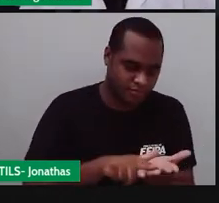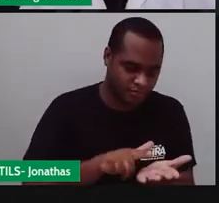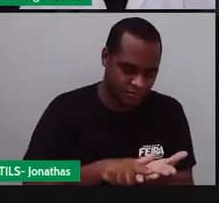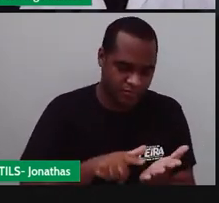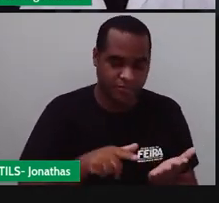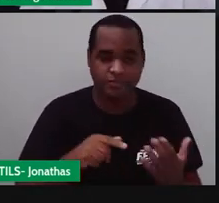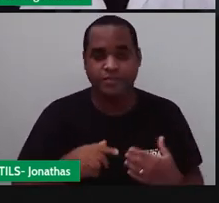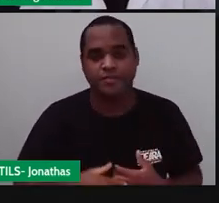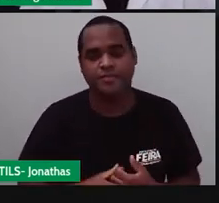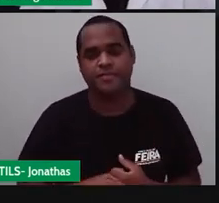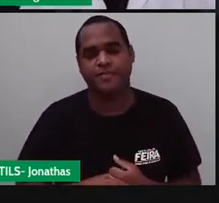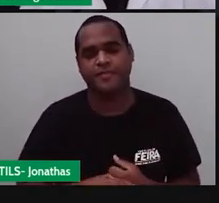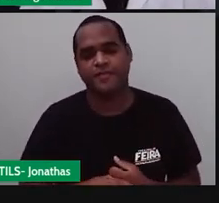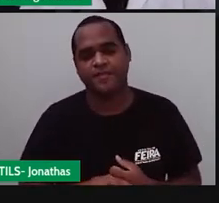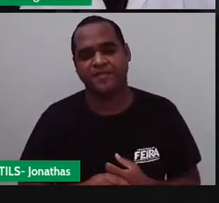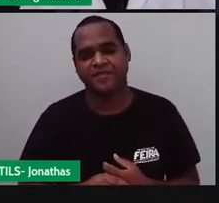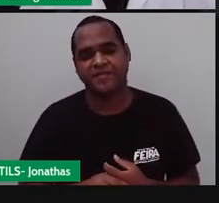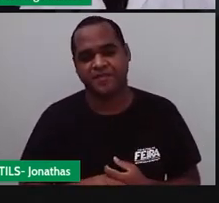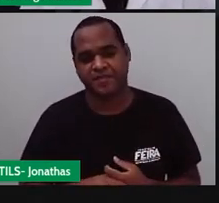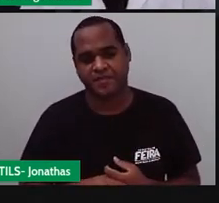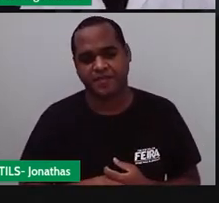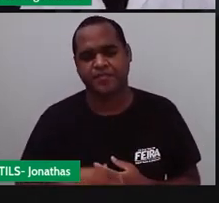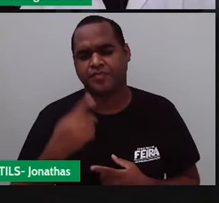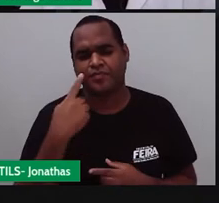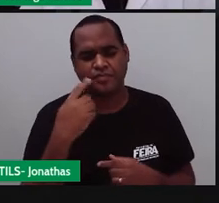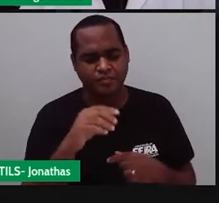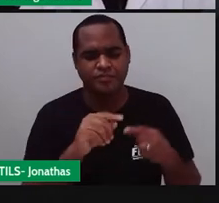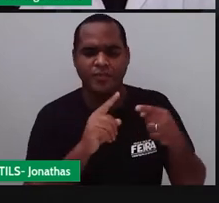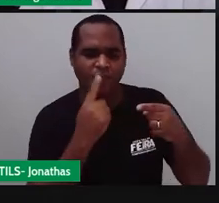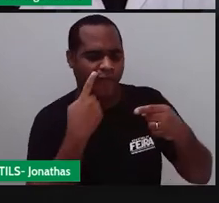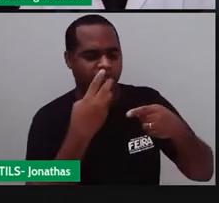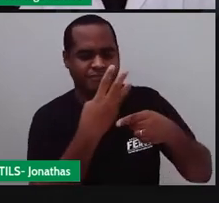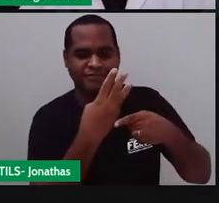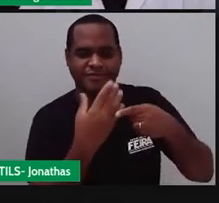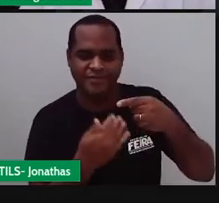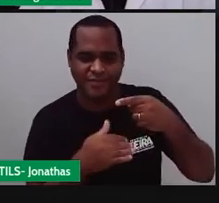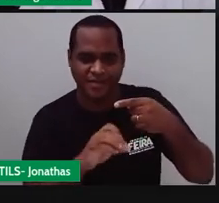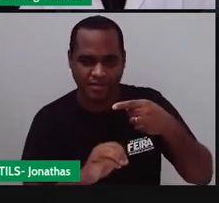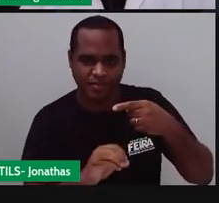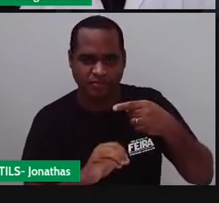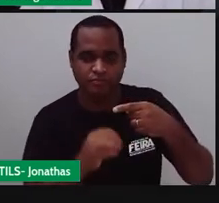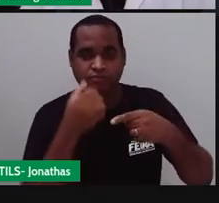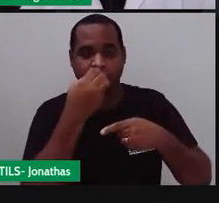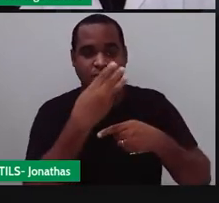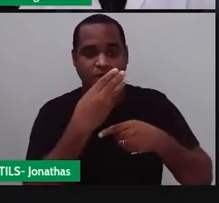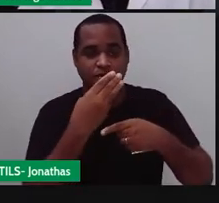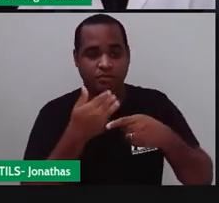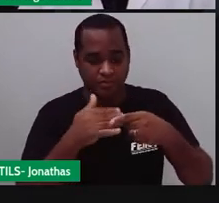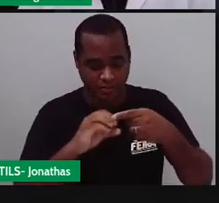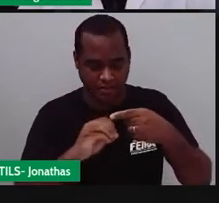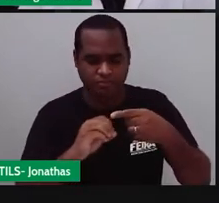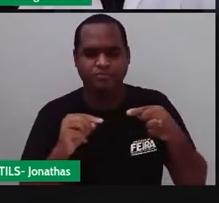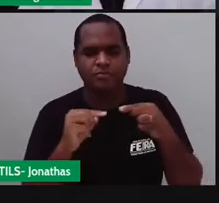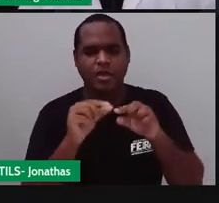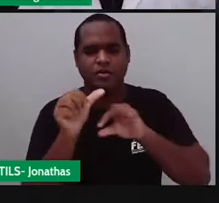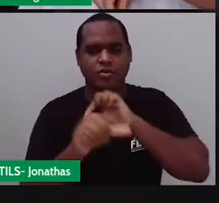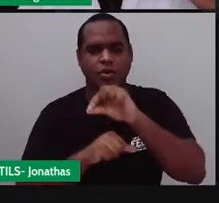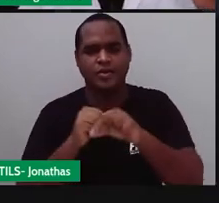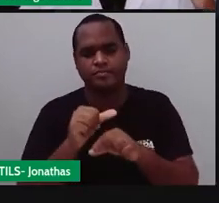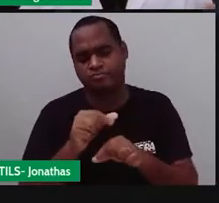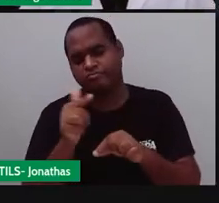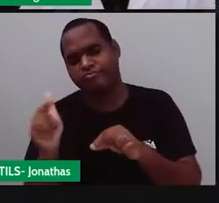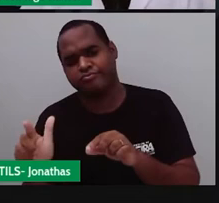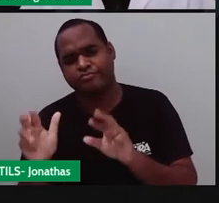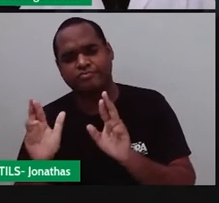Tá, então como é que a gente pega essa fração aqui que é a fração 3 décimos e muda para a forma